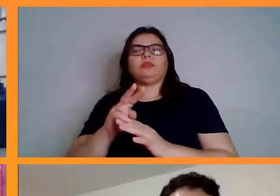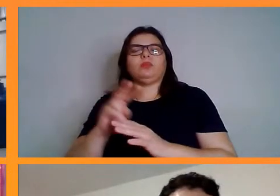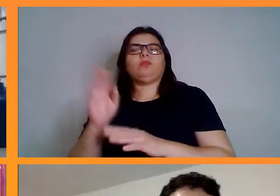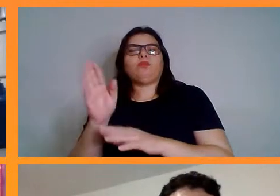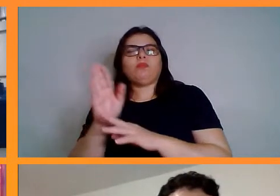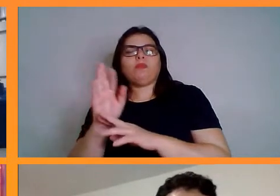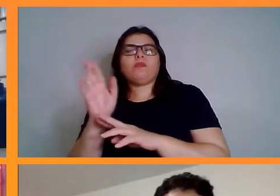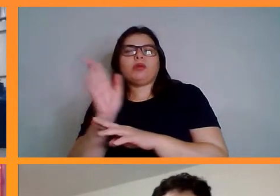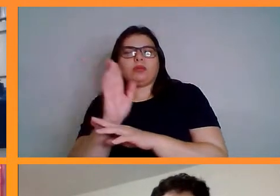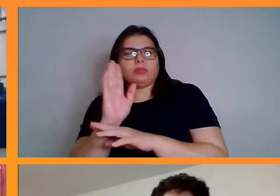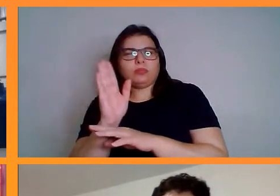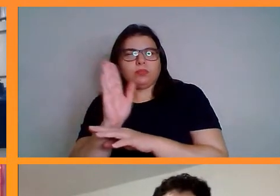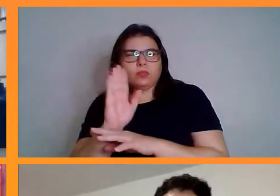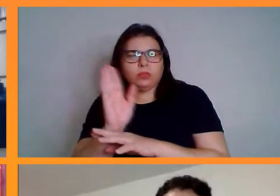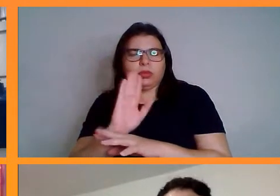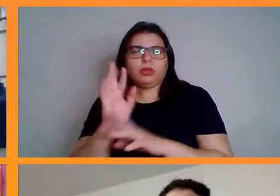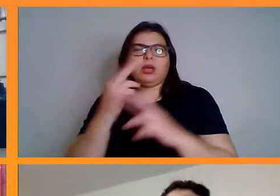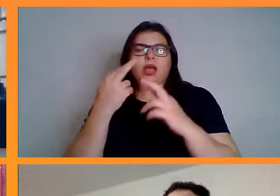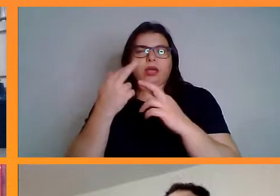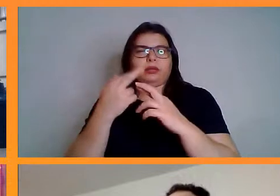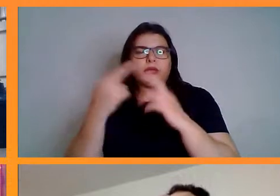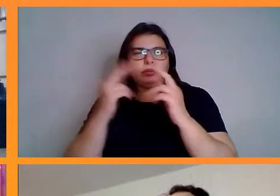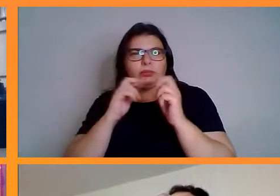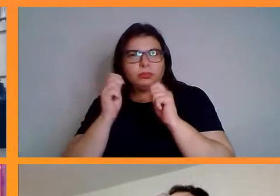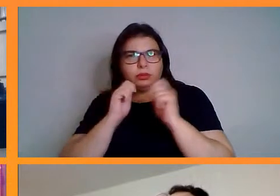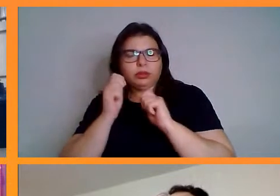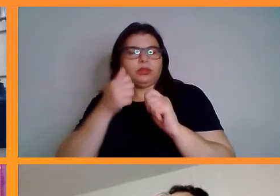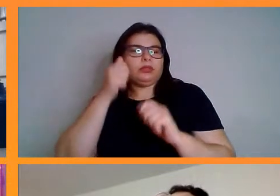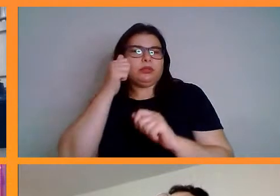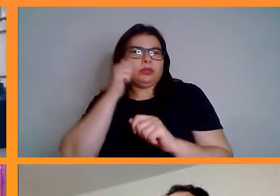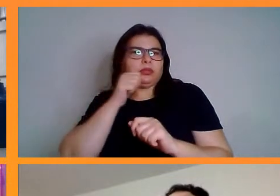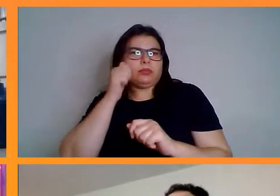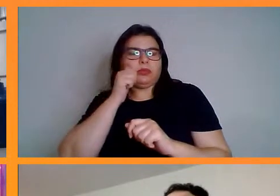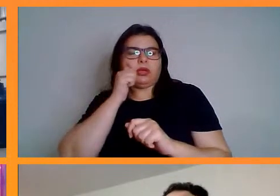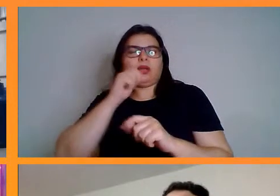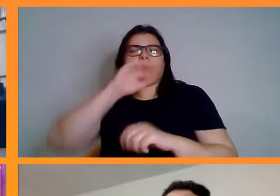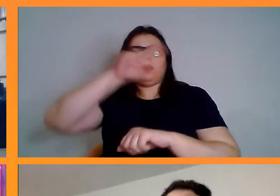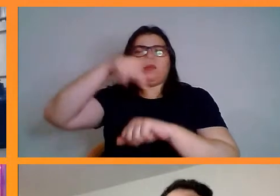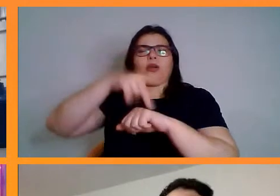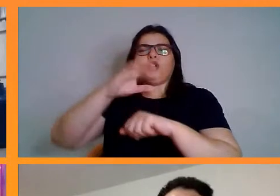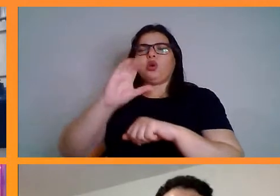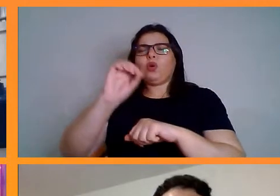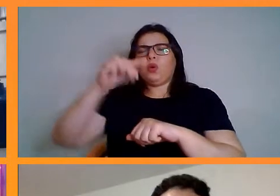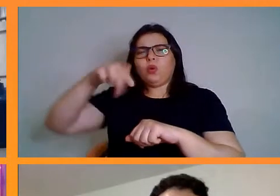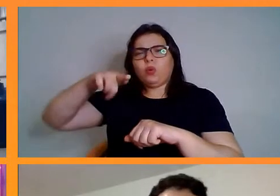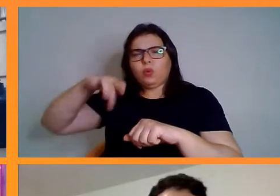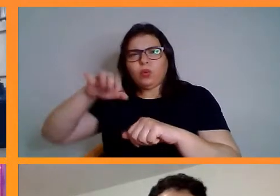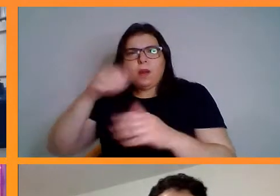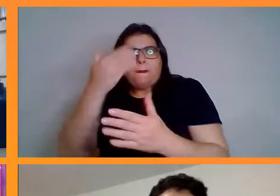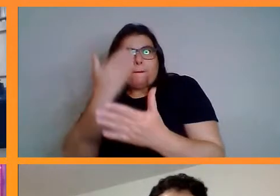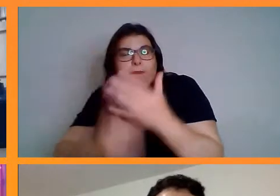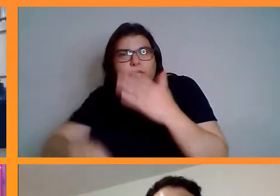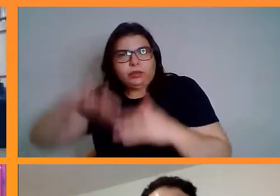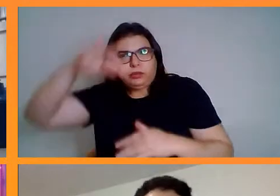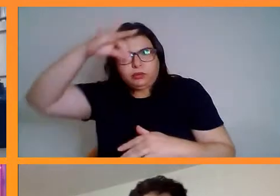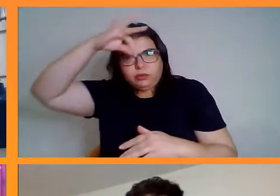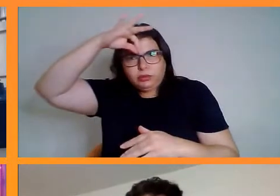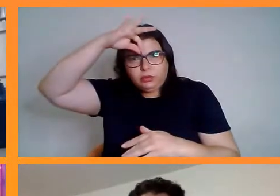Congo, onde elas são estufradas e perdem suas vaginas e muitas não podem ter filhos, né, por essa questão.